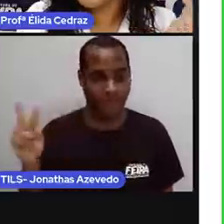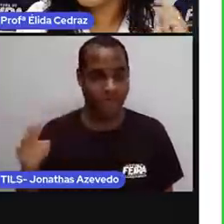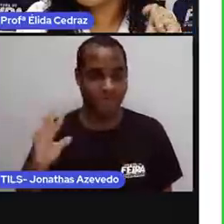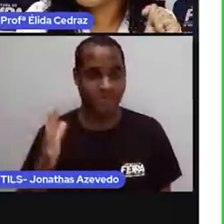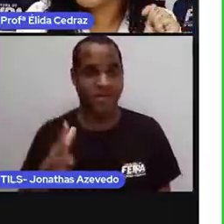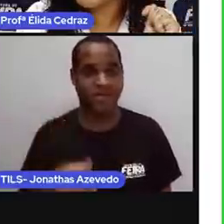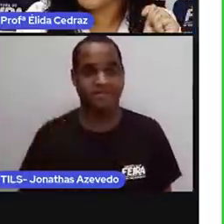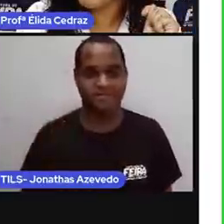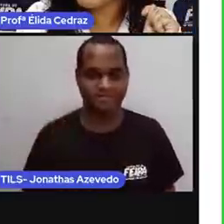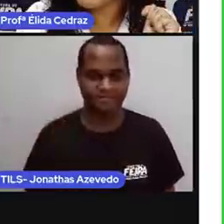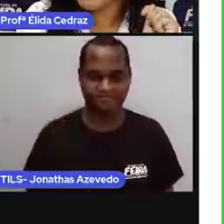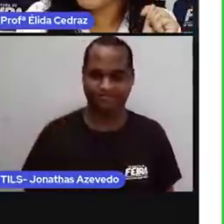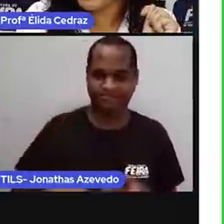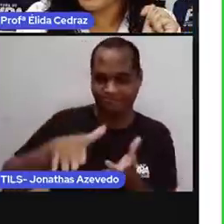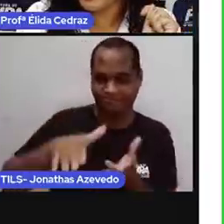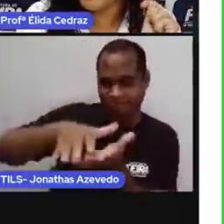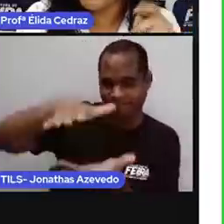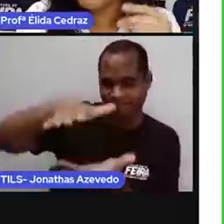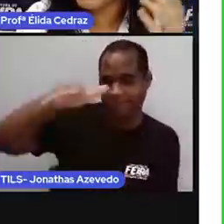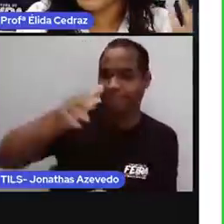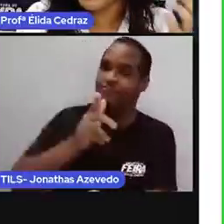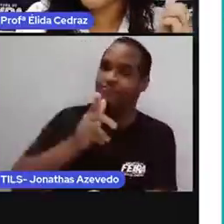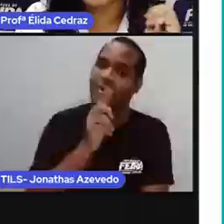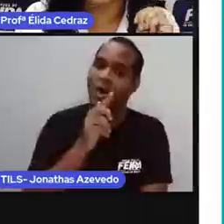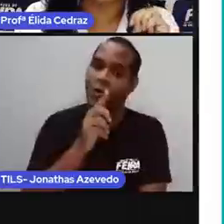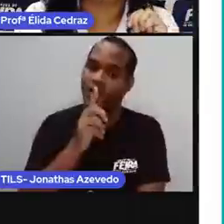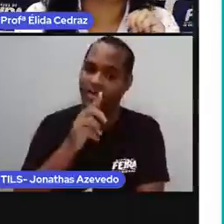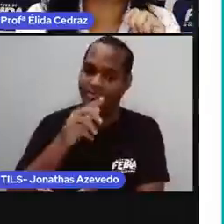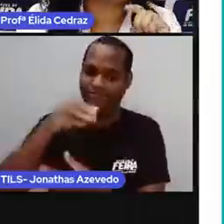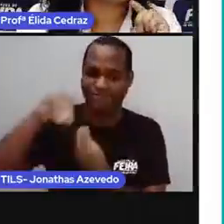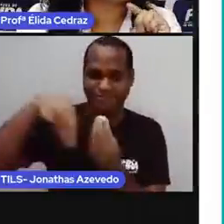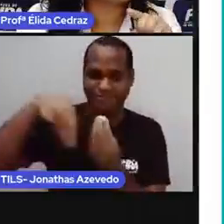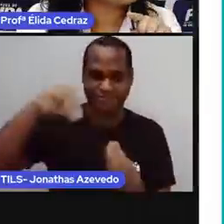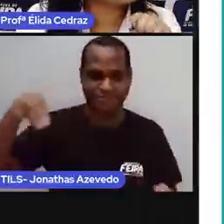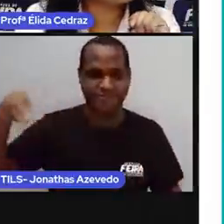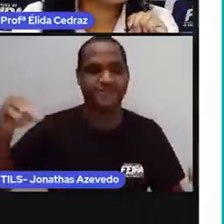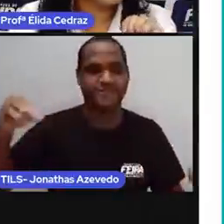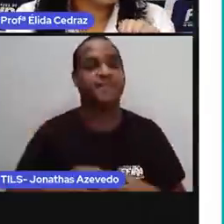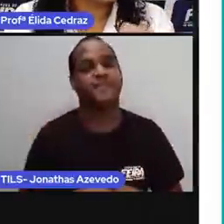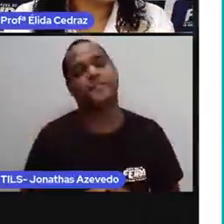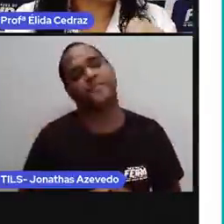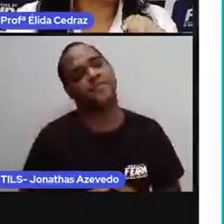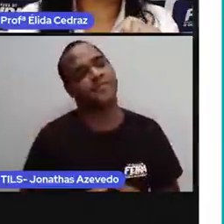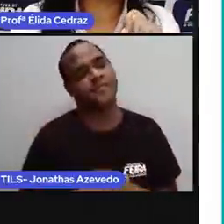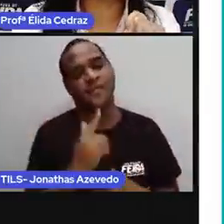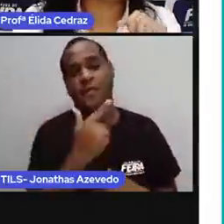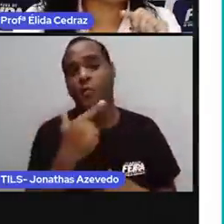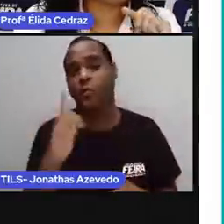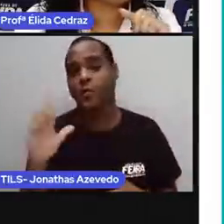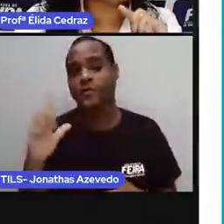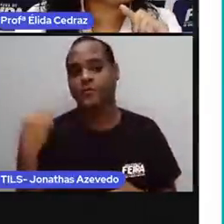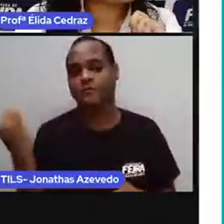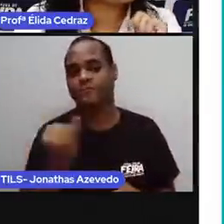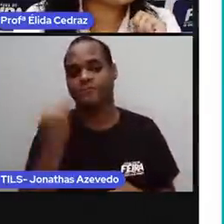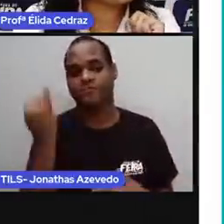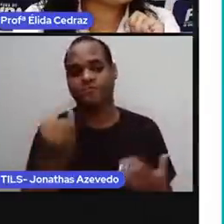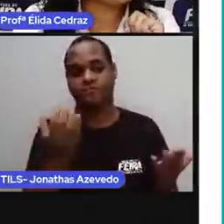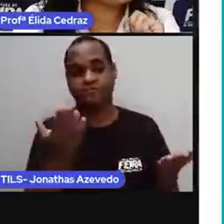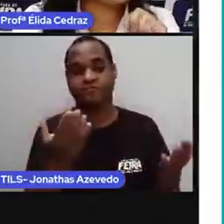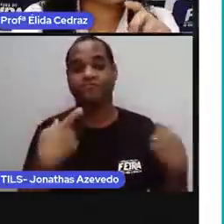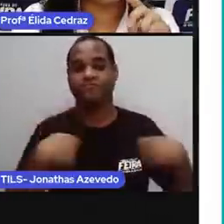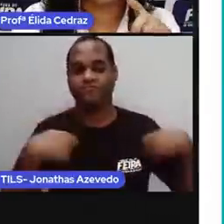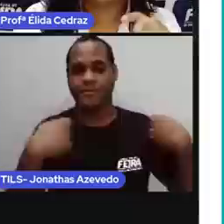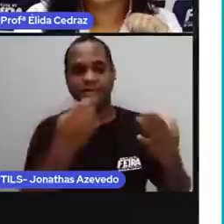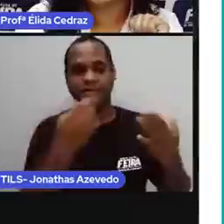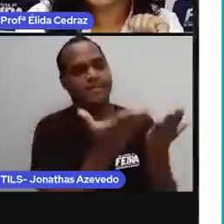A medida de capacidade da água, dos líquidos. Mas, para a gente saber o peso das